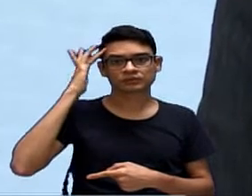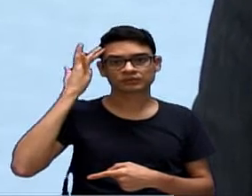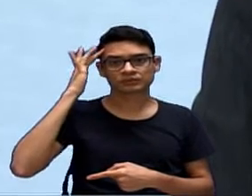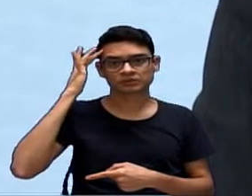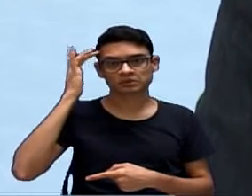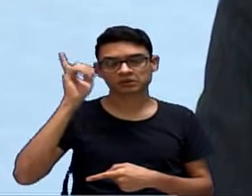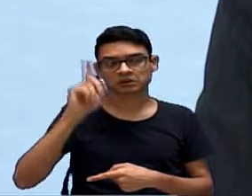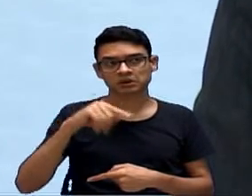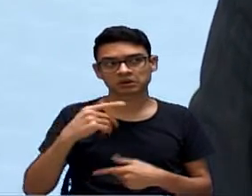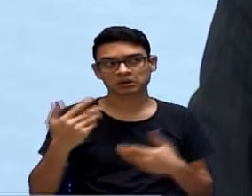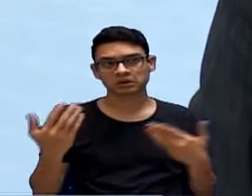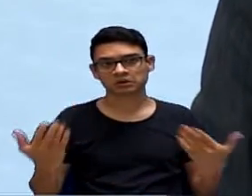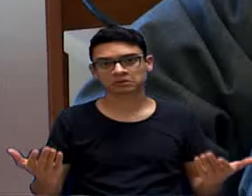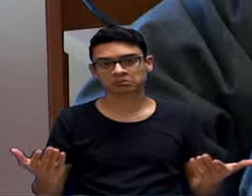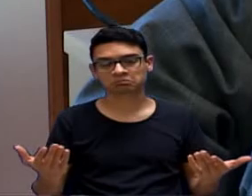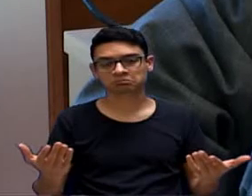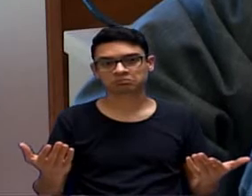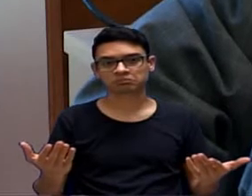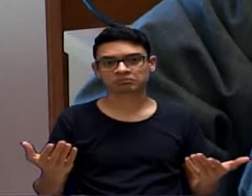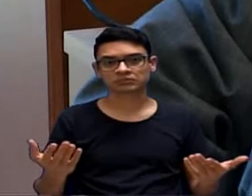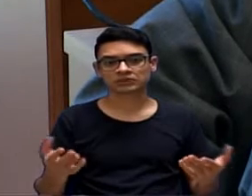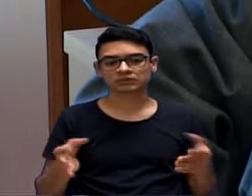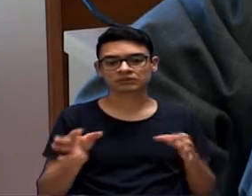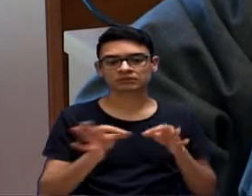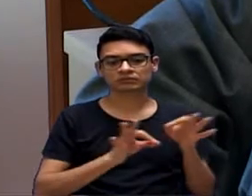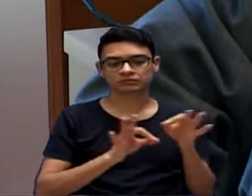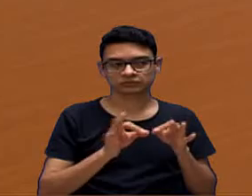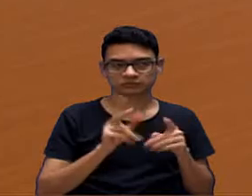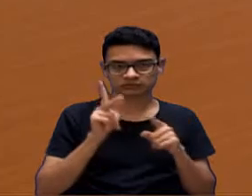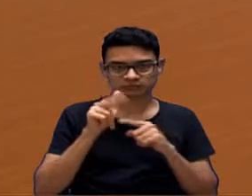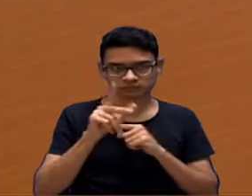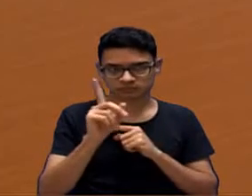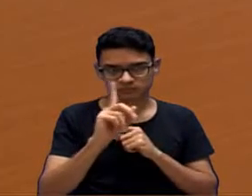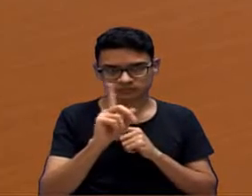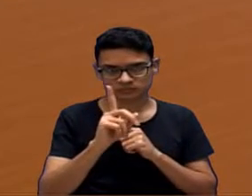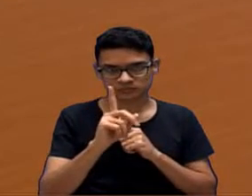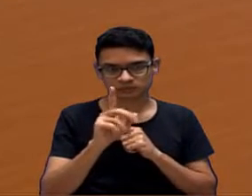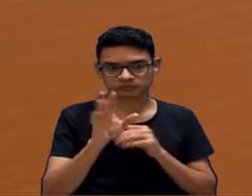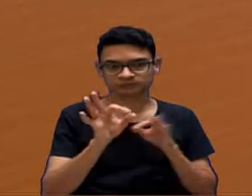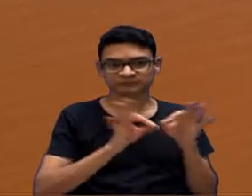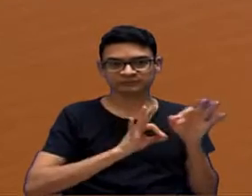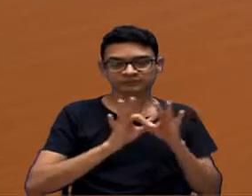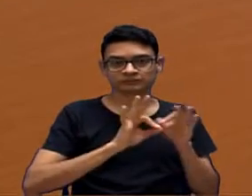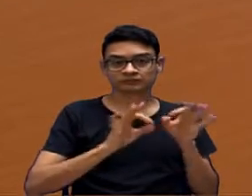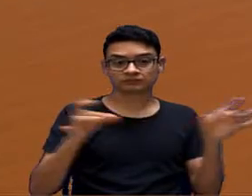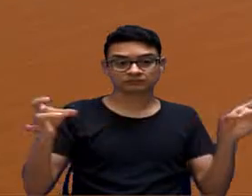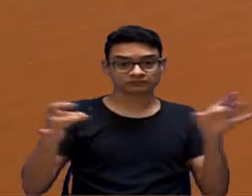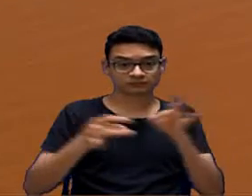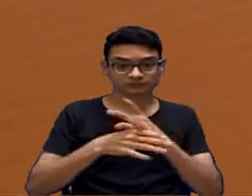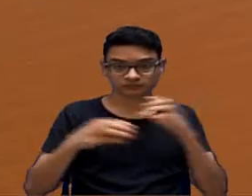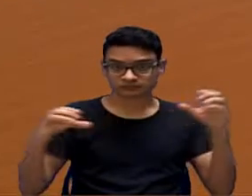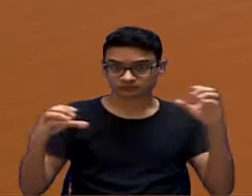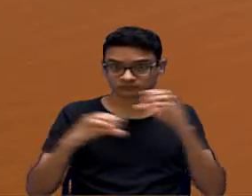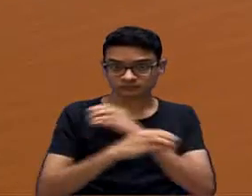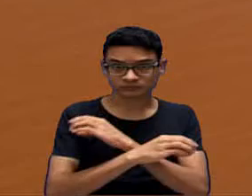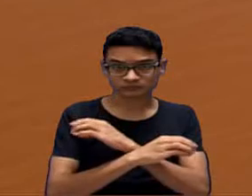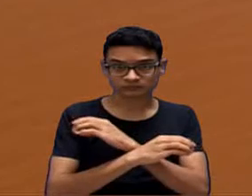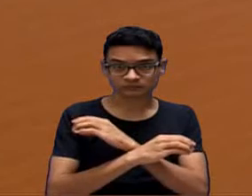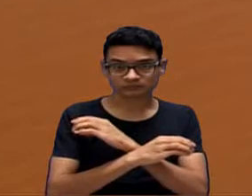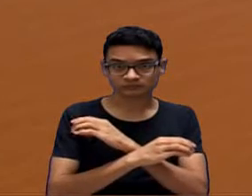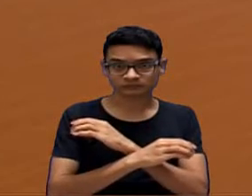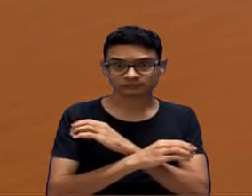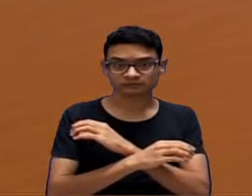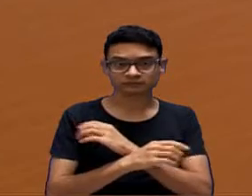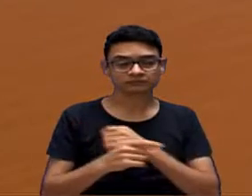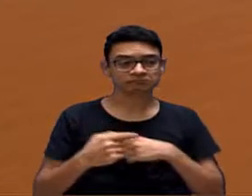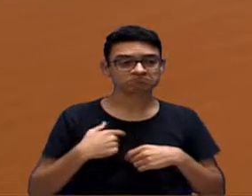óbvio. E esse projeto, não cortando, assim que ficou pronto, que a gente tinha condições de colocar... Porque eu, para mim,